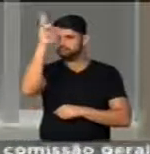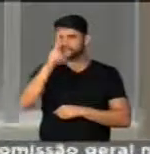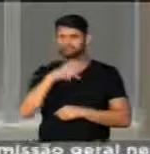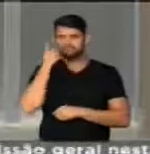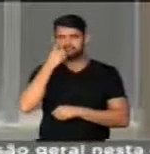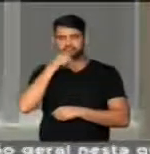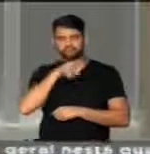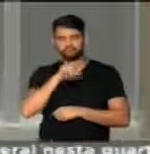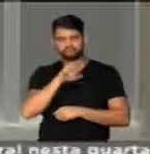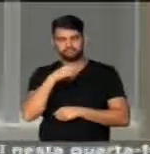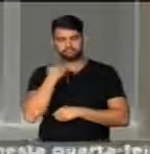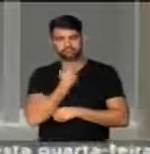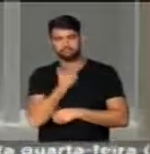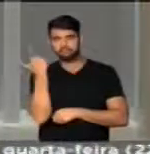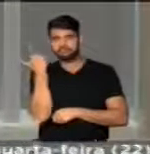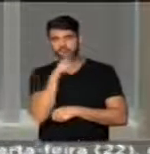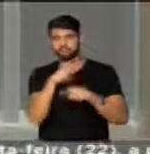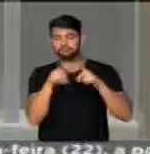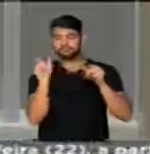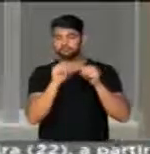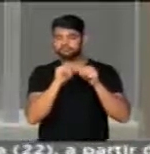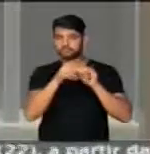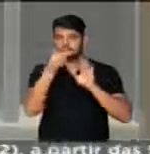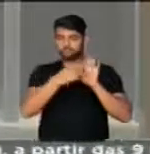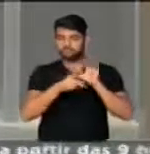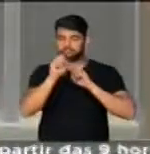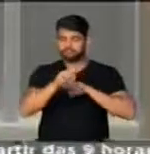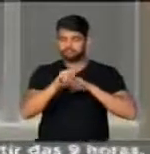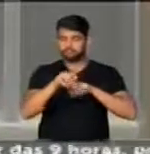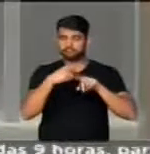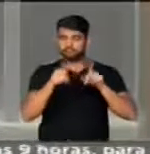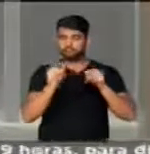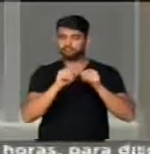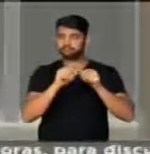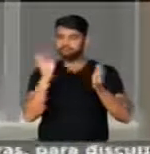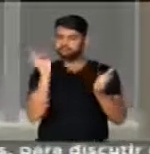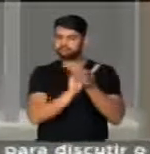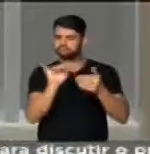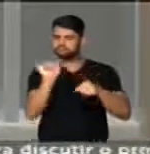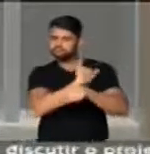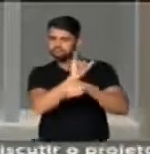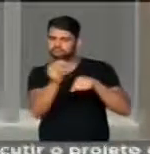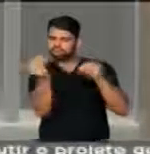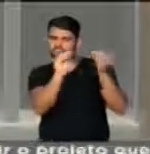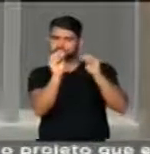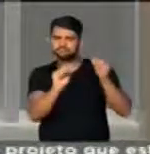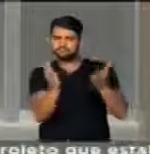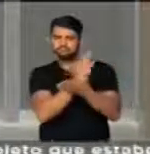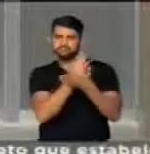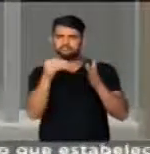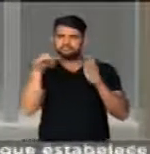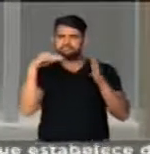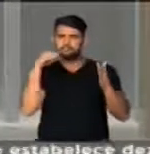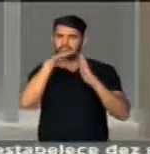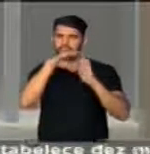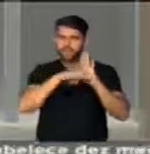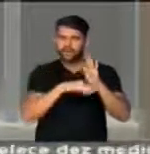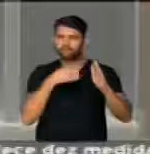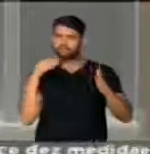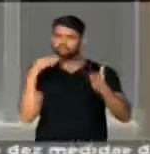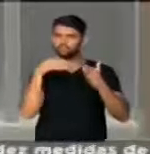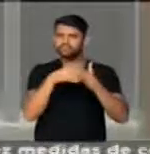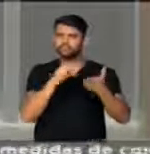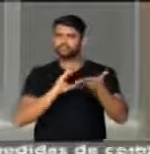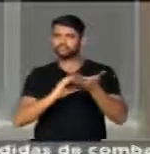Maria do Rosário, nós conseguimos fazer realmente um plano com estratégias, com metas e com os